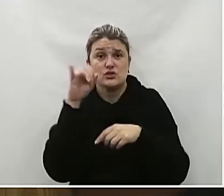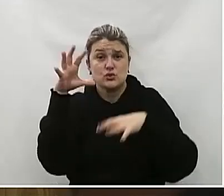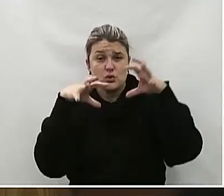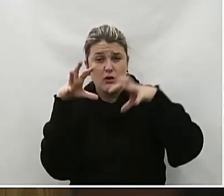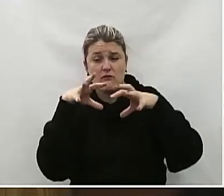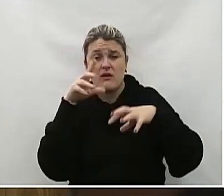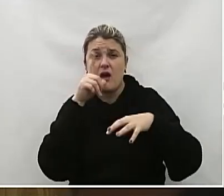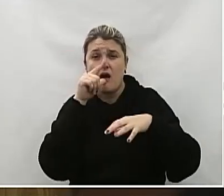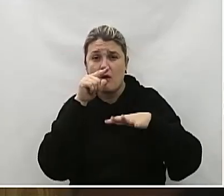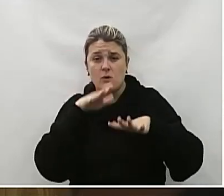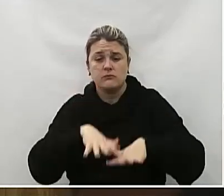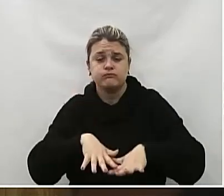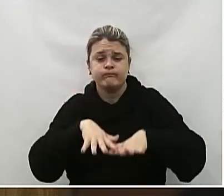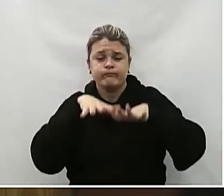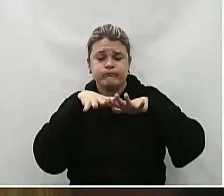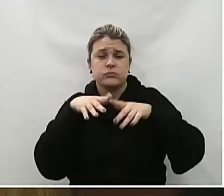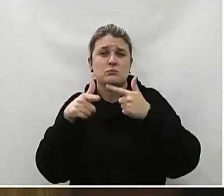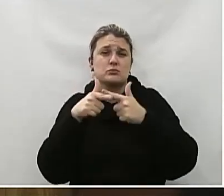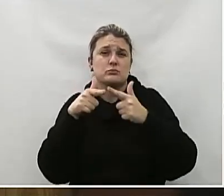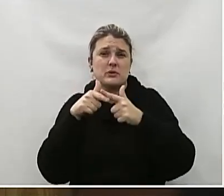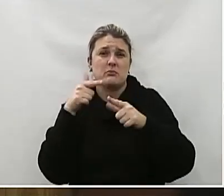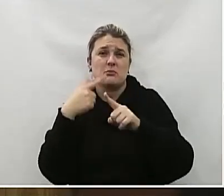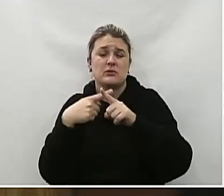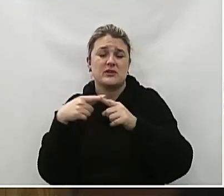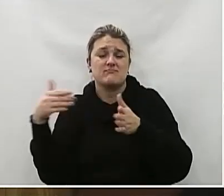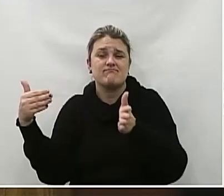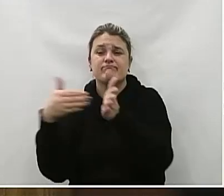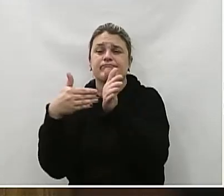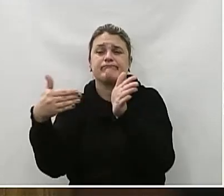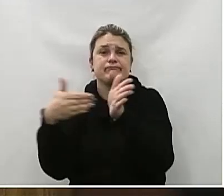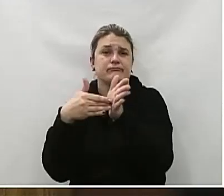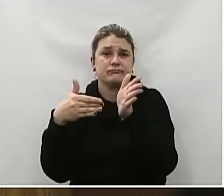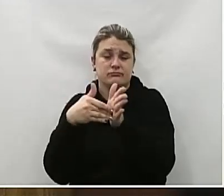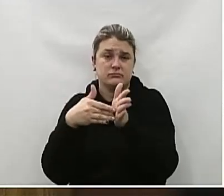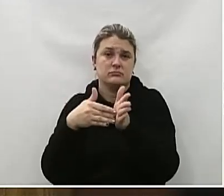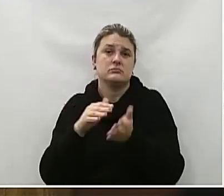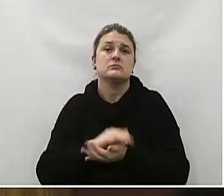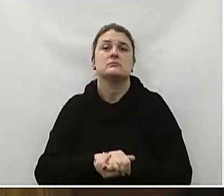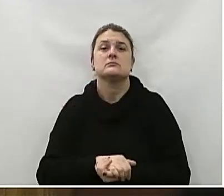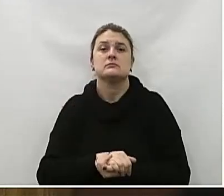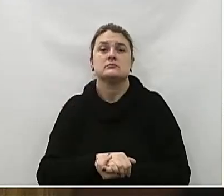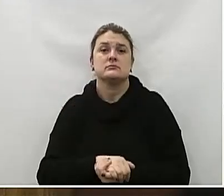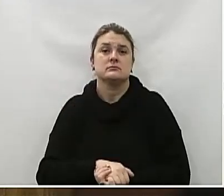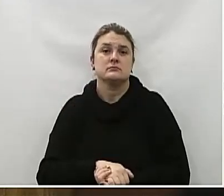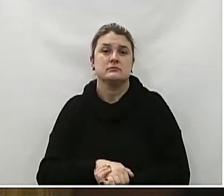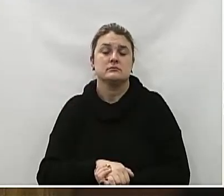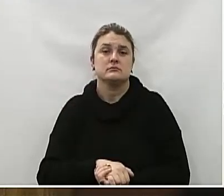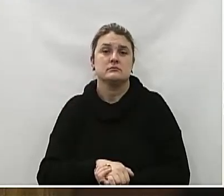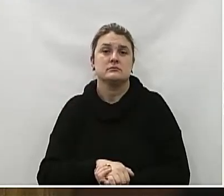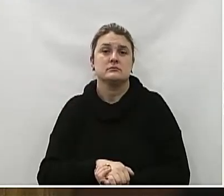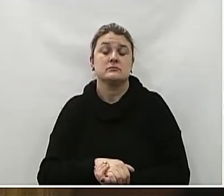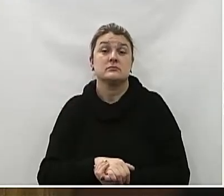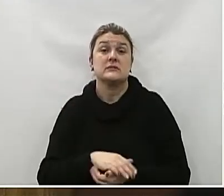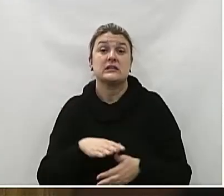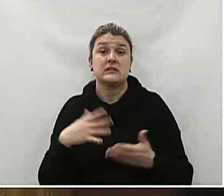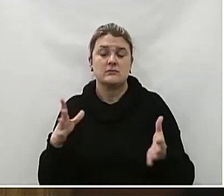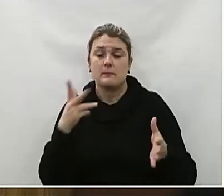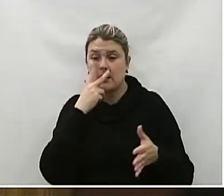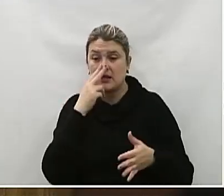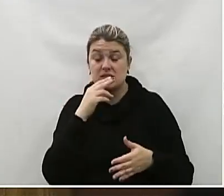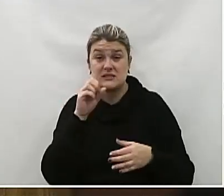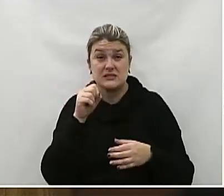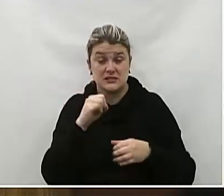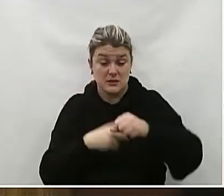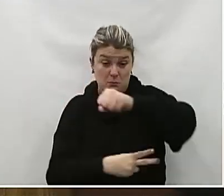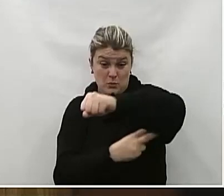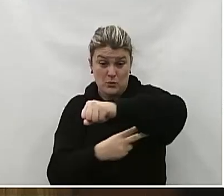construção de uma ponte elevada Ofereceria uma solução duradoura para o problema de isolamento sazonal Proporcionando uma conexão segura